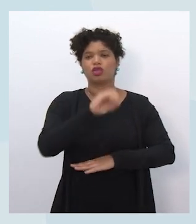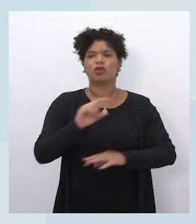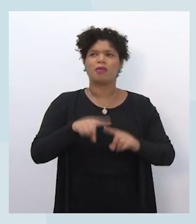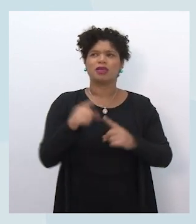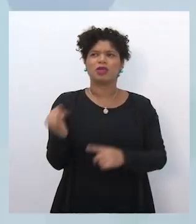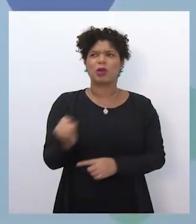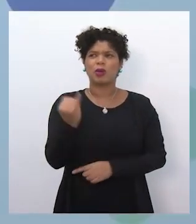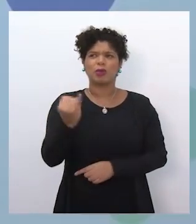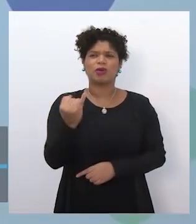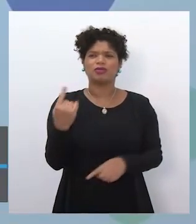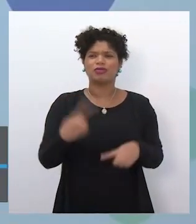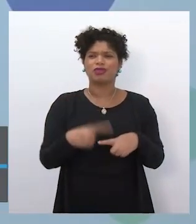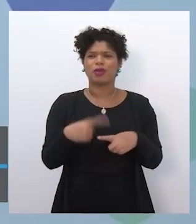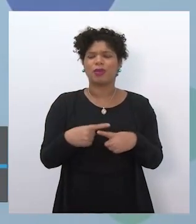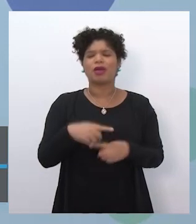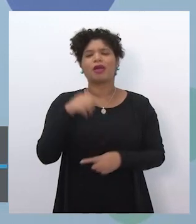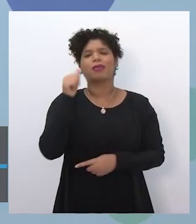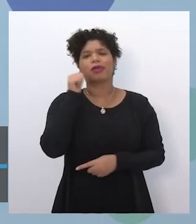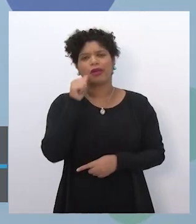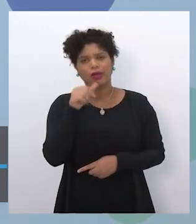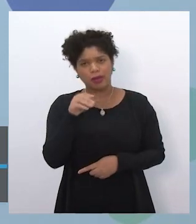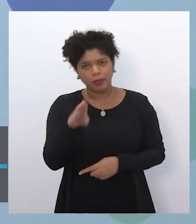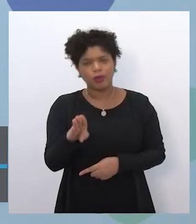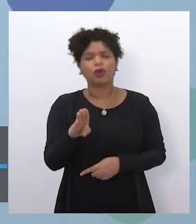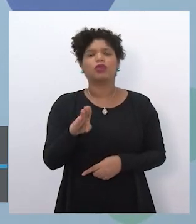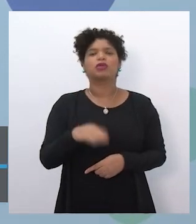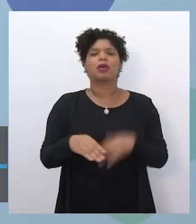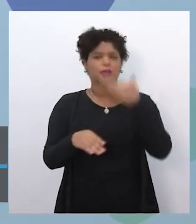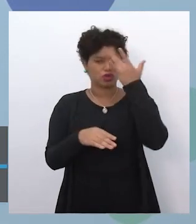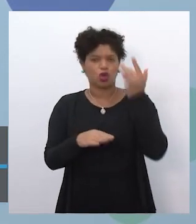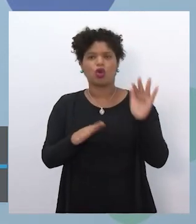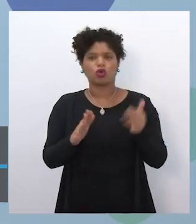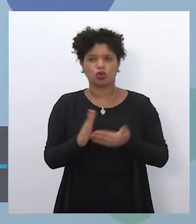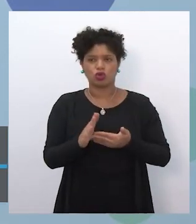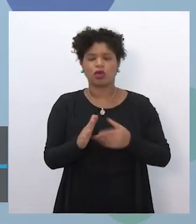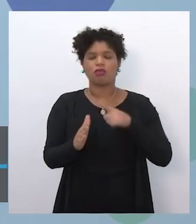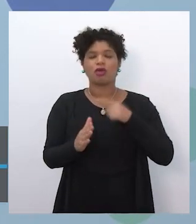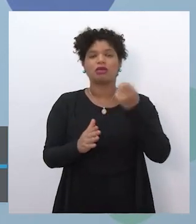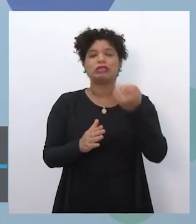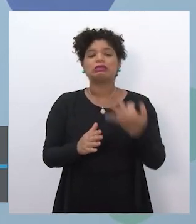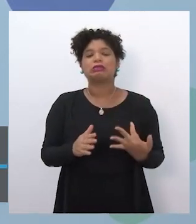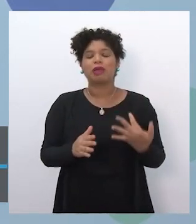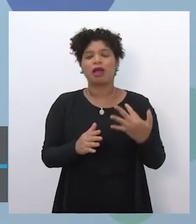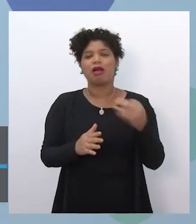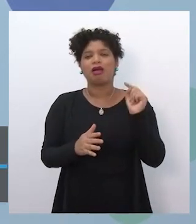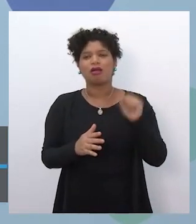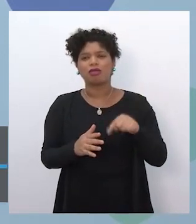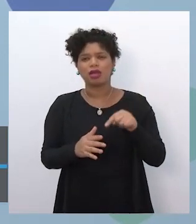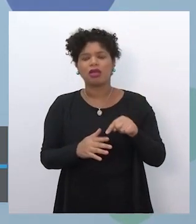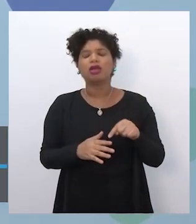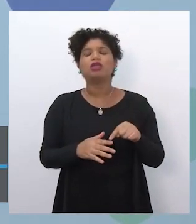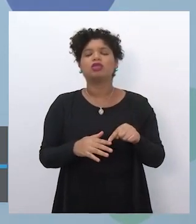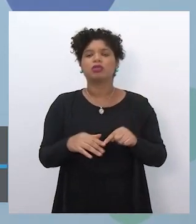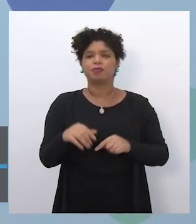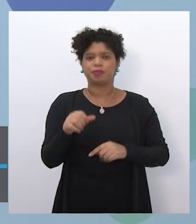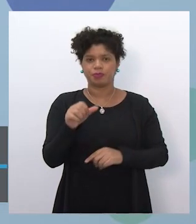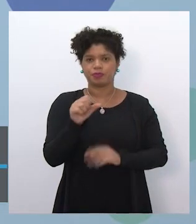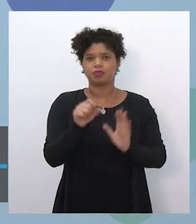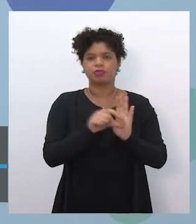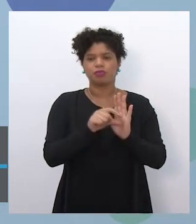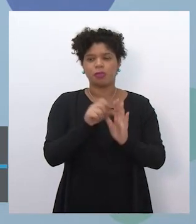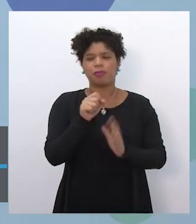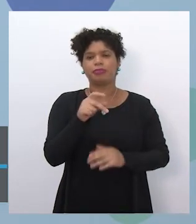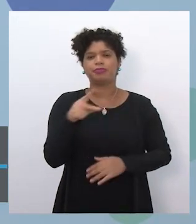coisa que sempre a Bruna e todas as outras pessoas frisam. Estar dentro do aplicativo do Centro de Mídias favorece o acesso dos nossos